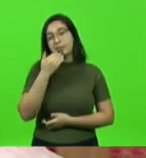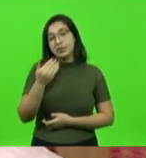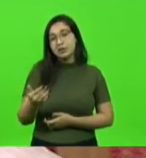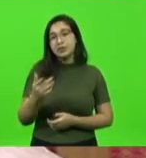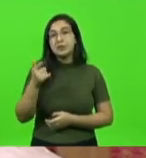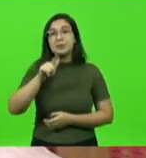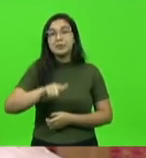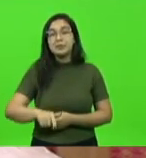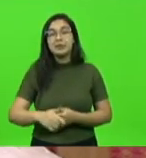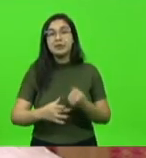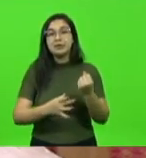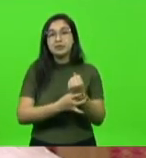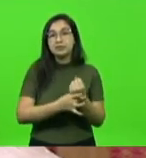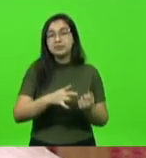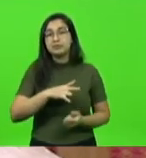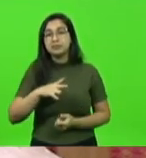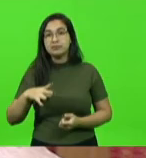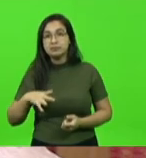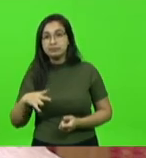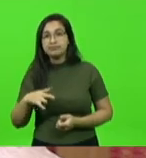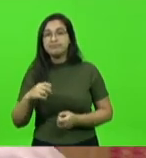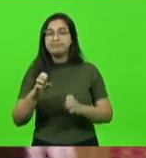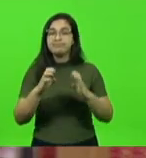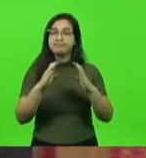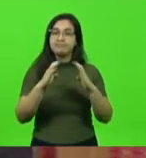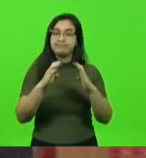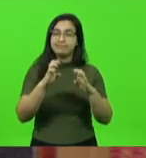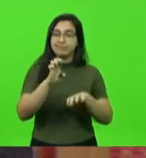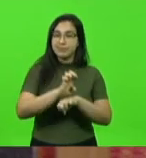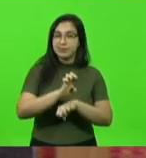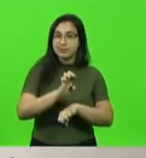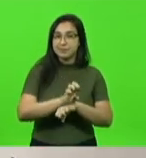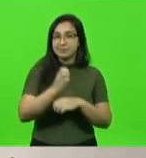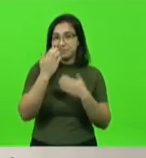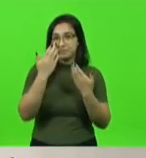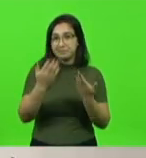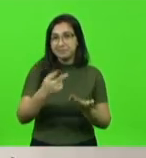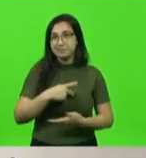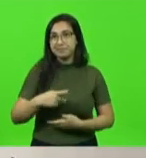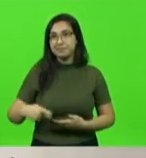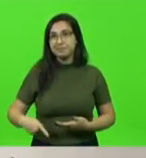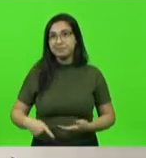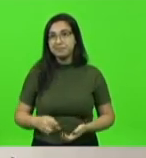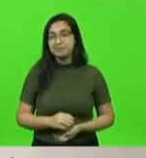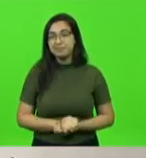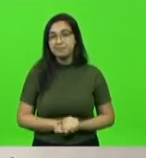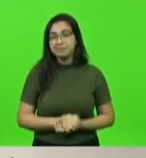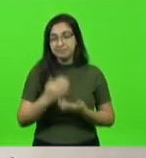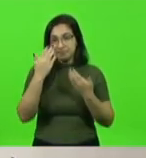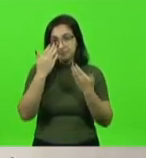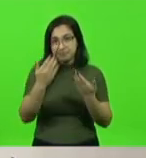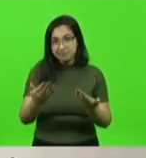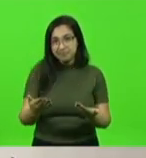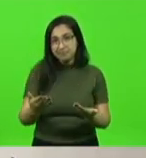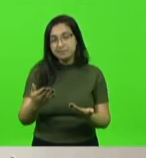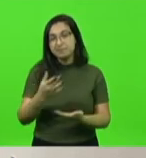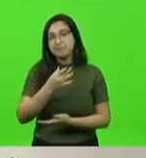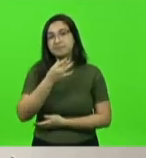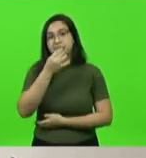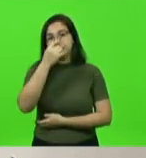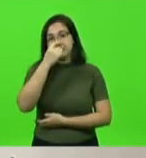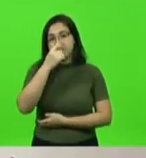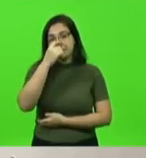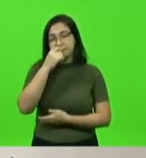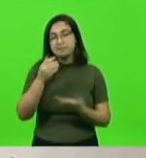para o nosso estado obrigado presidente obrigado deputado Maurício Cudillac próximo